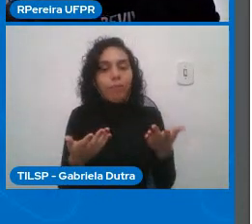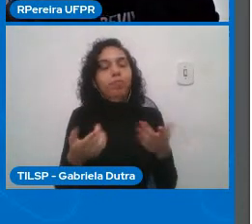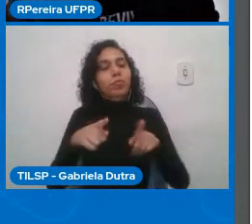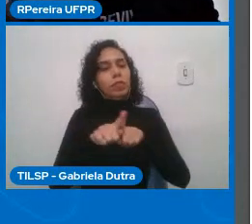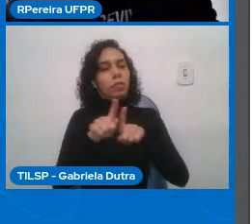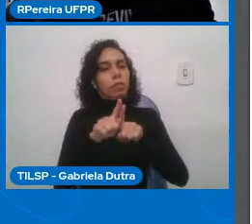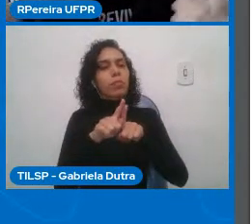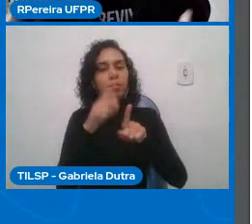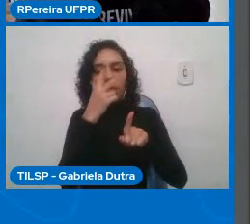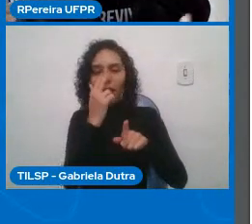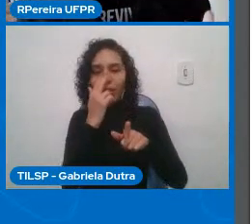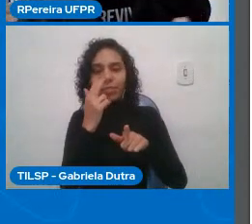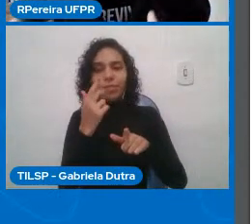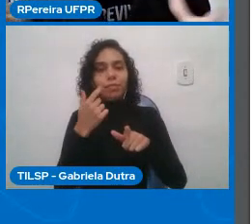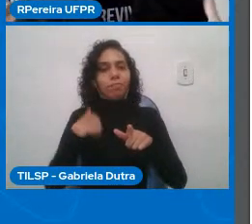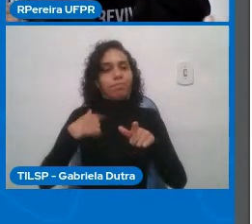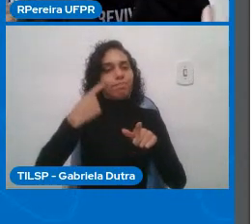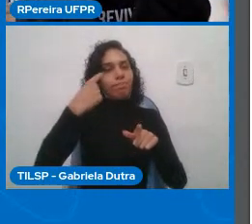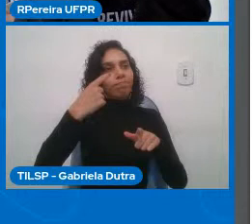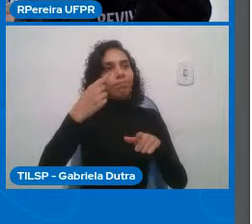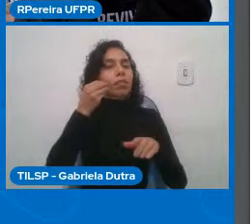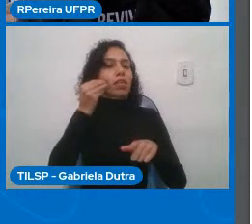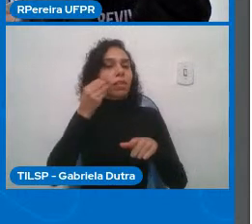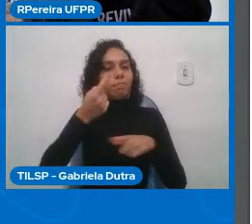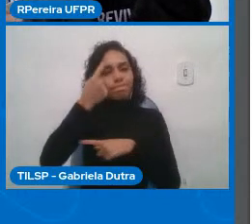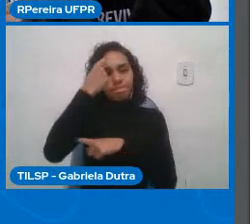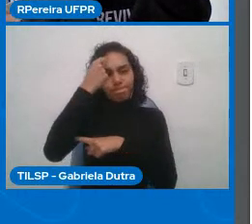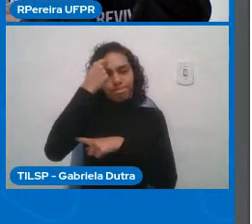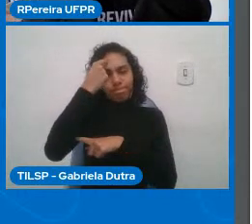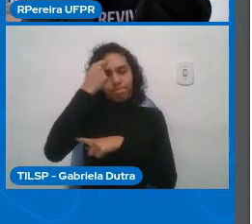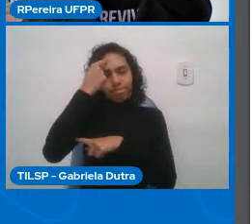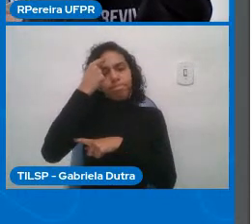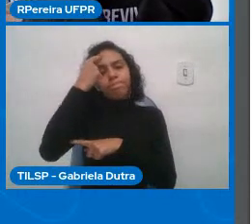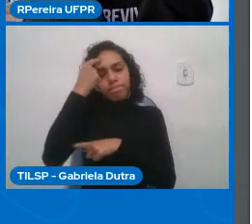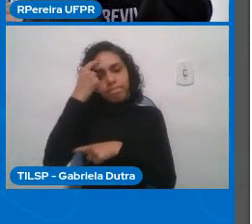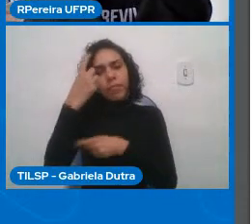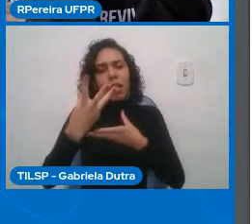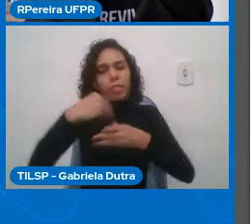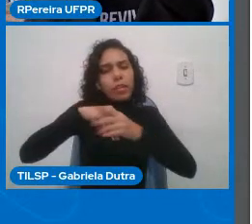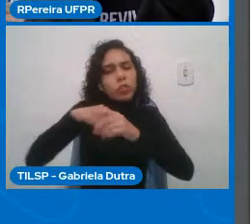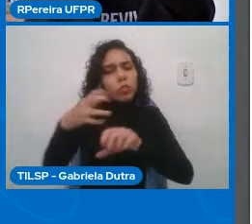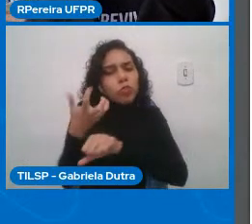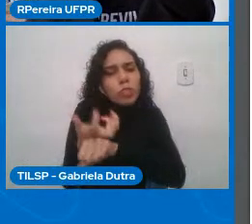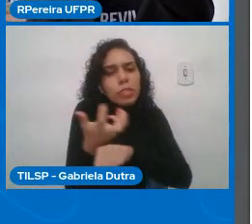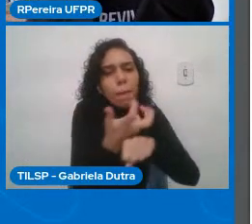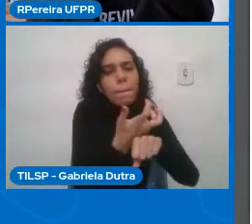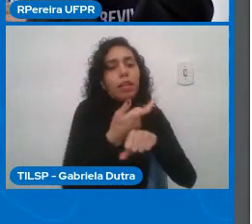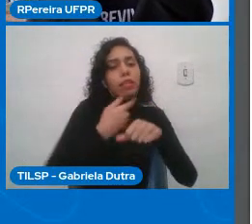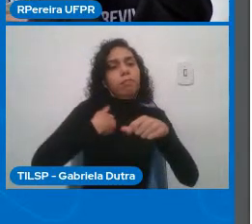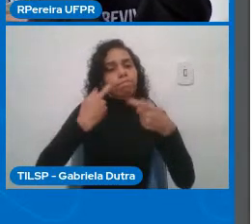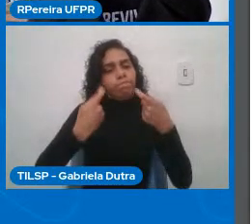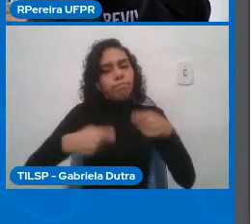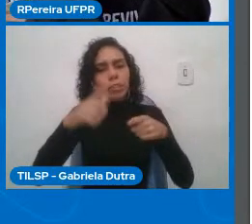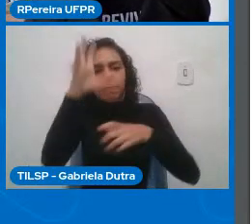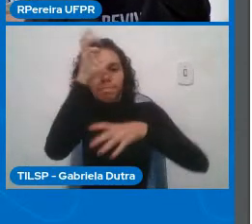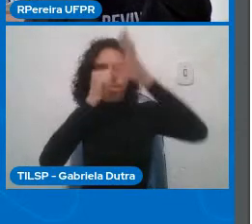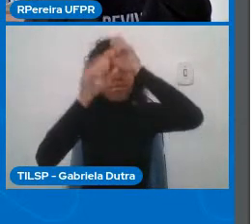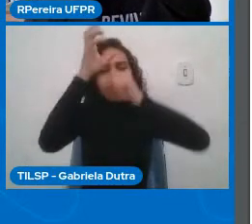aprender das disciplinas dentro desse contexto como uma oportunidade de reflexão